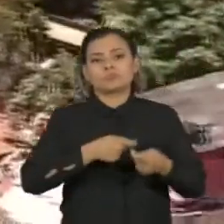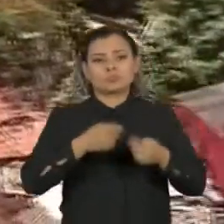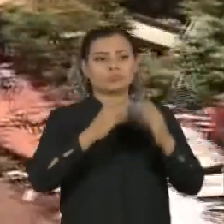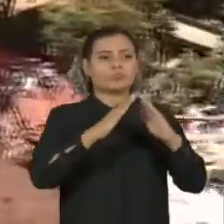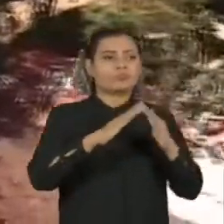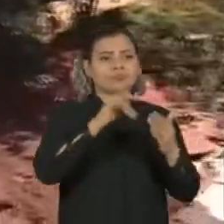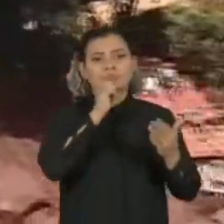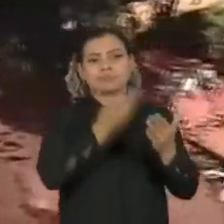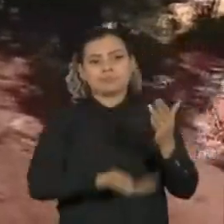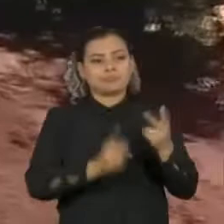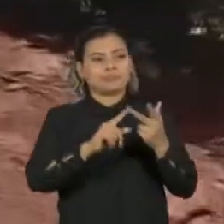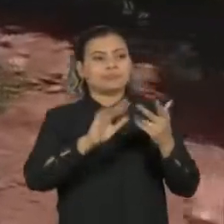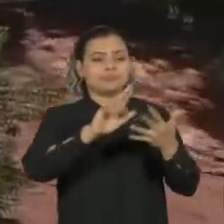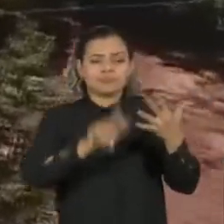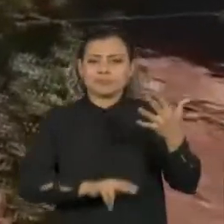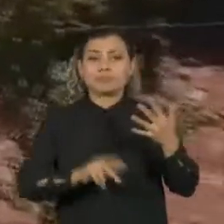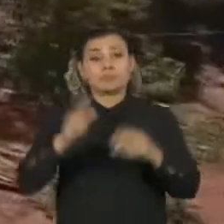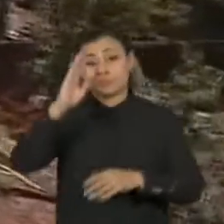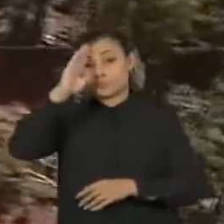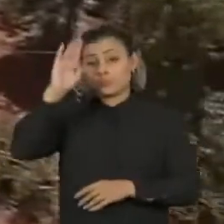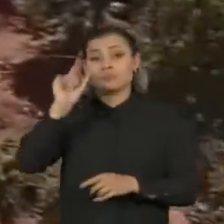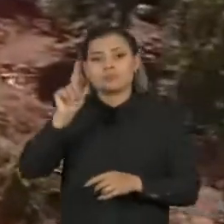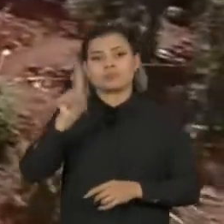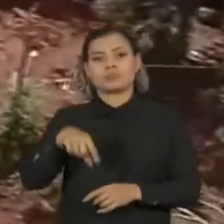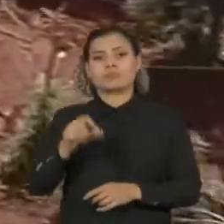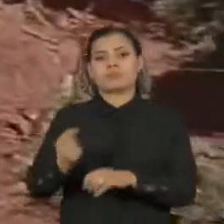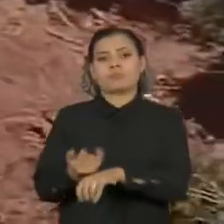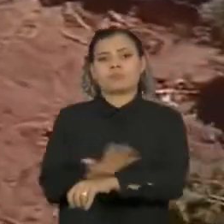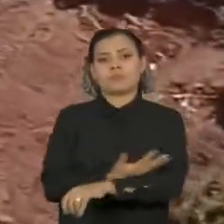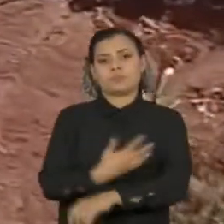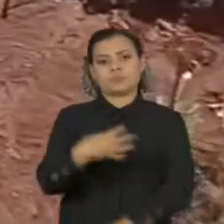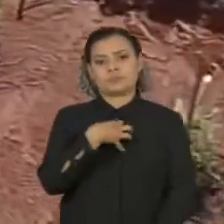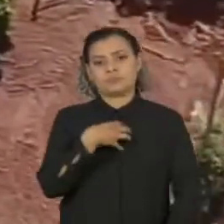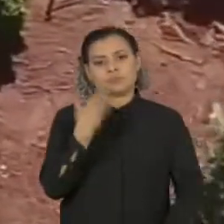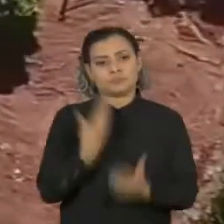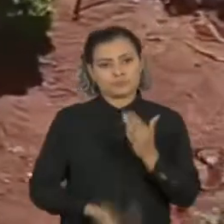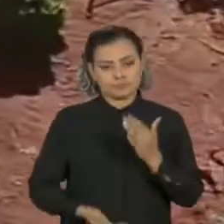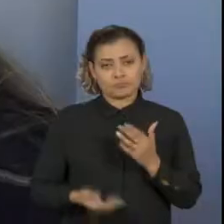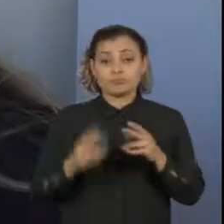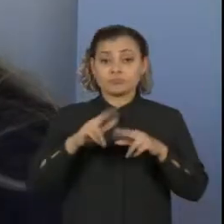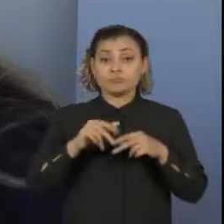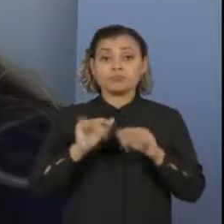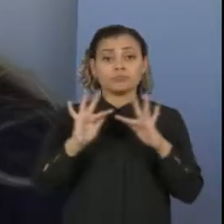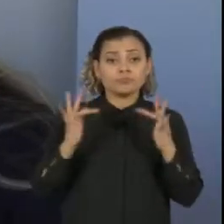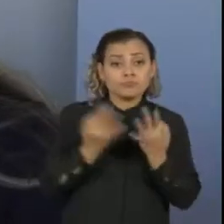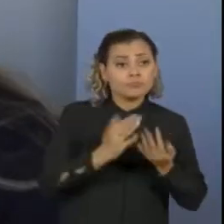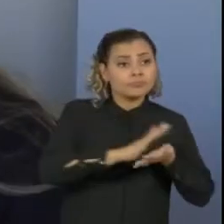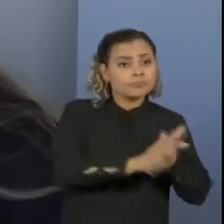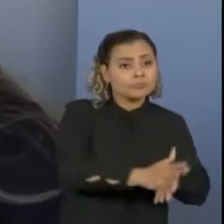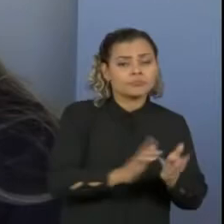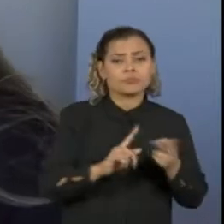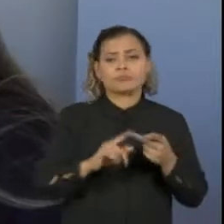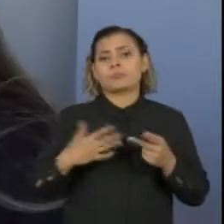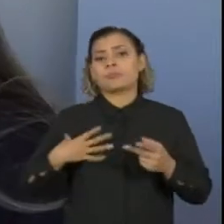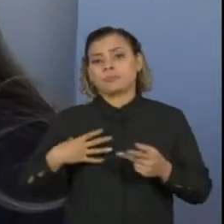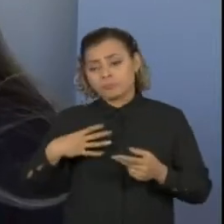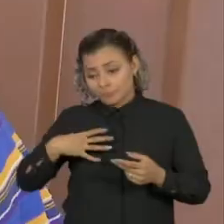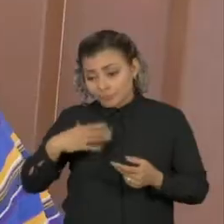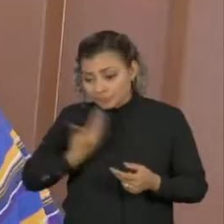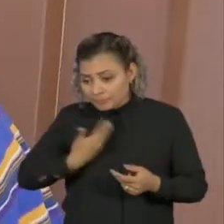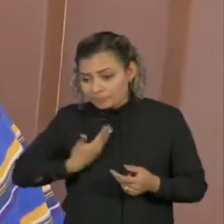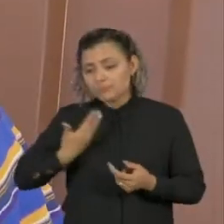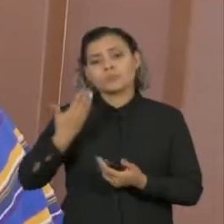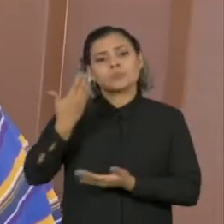E um dos danos mais recorrentes são os danos emocionais. As pessoas perderam família, perderam amigos.